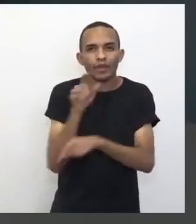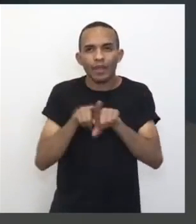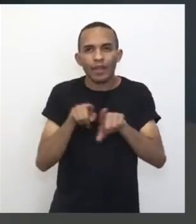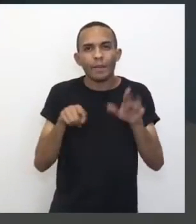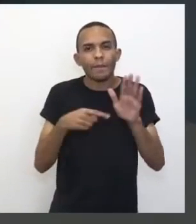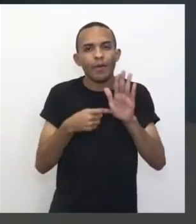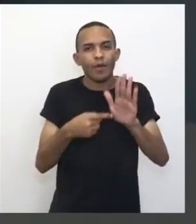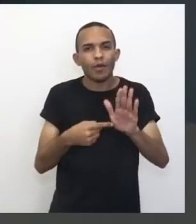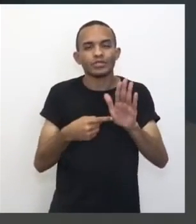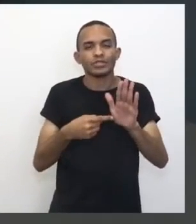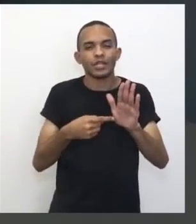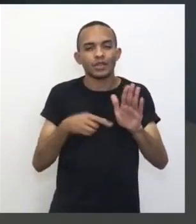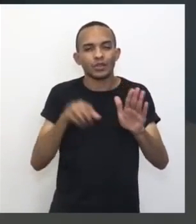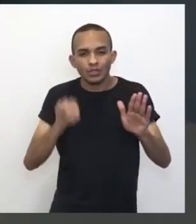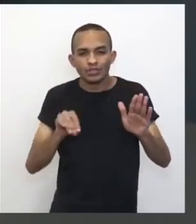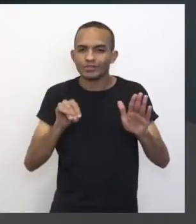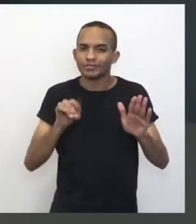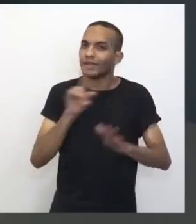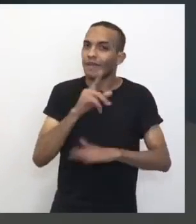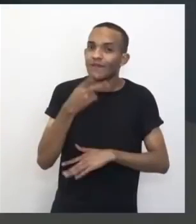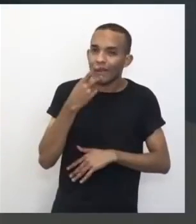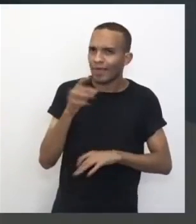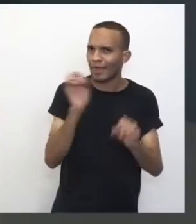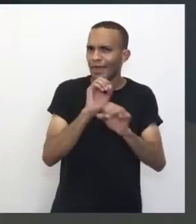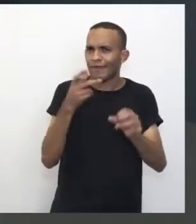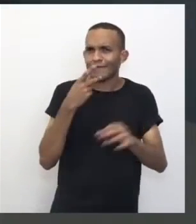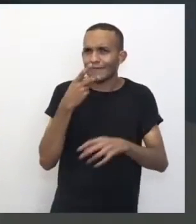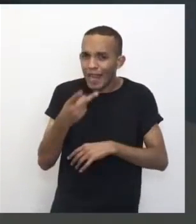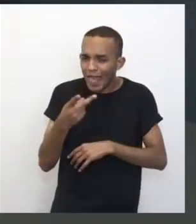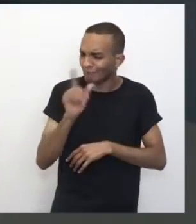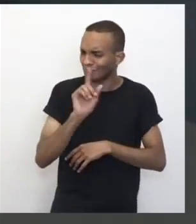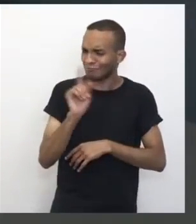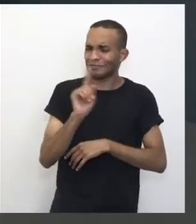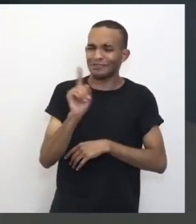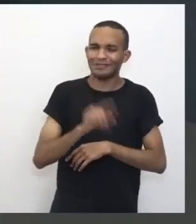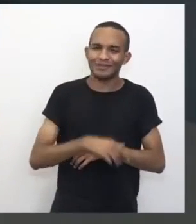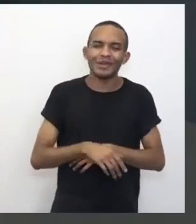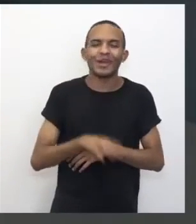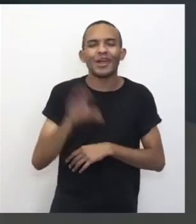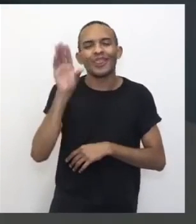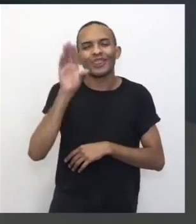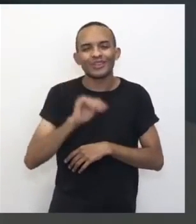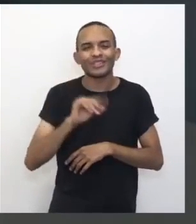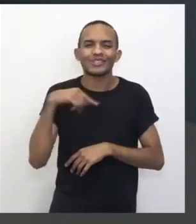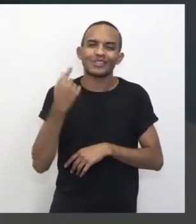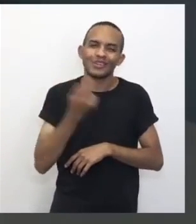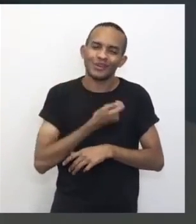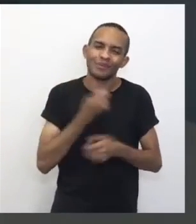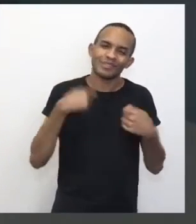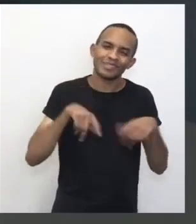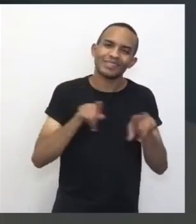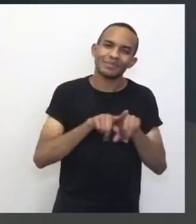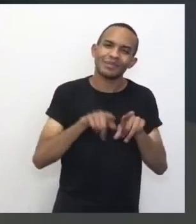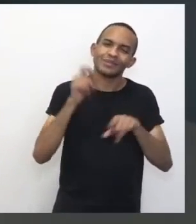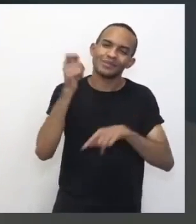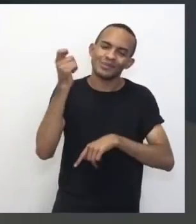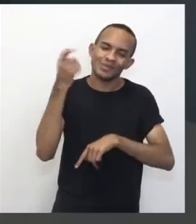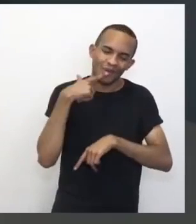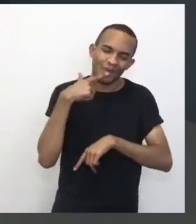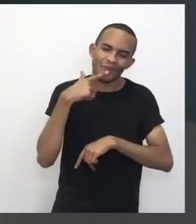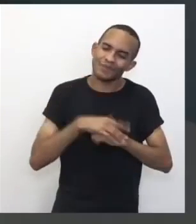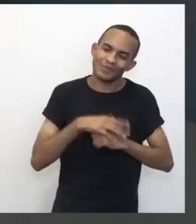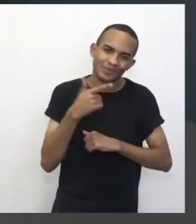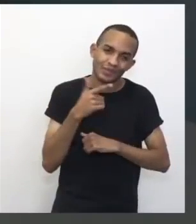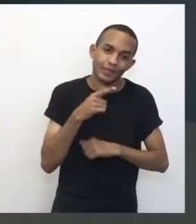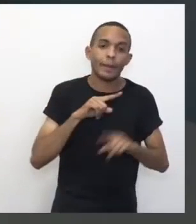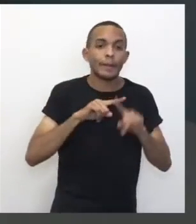fala nem de dia, ele não fala. Foi ótimo. Nossa. Não, Realmente, de noite, a gente precisaria do sol, no caso. Então, aí que